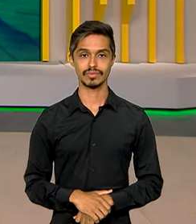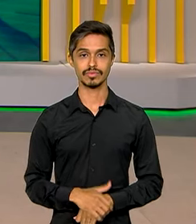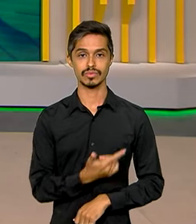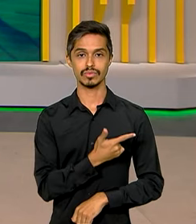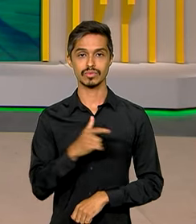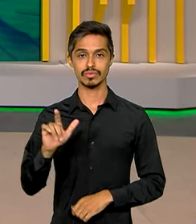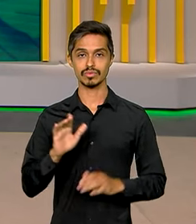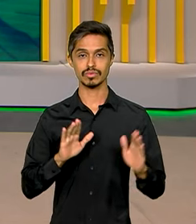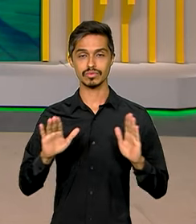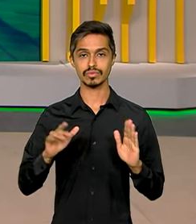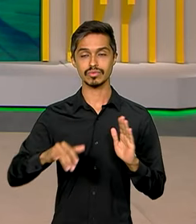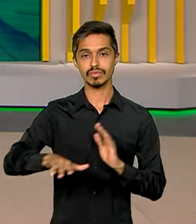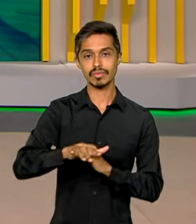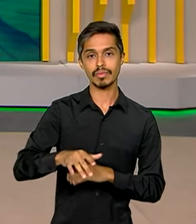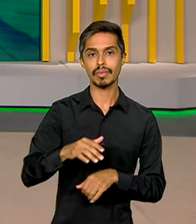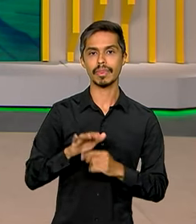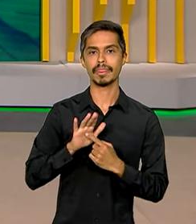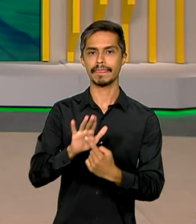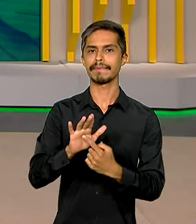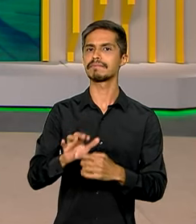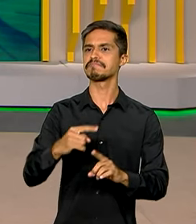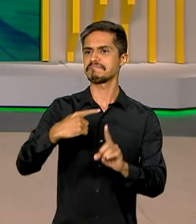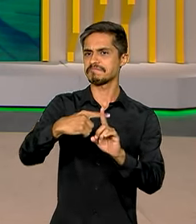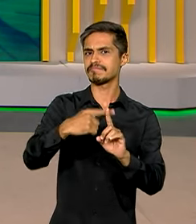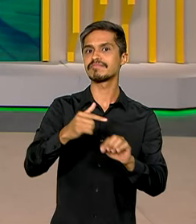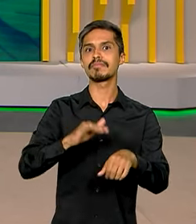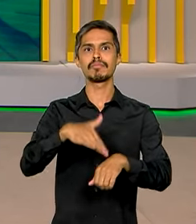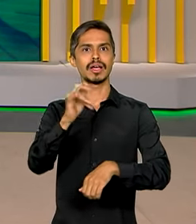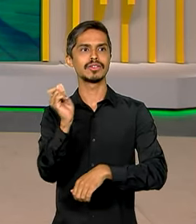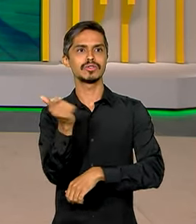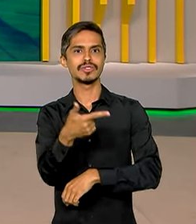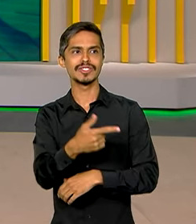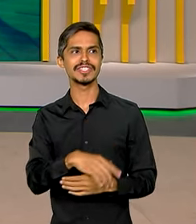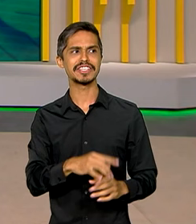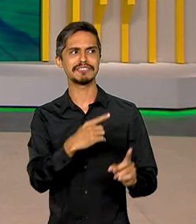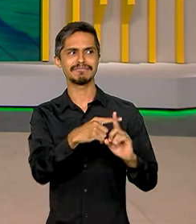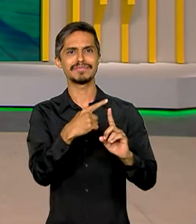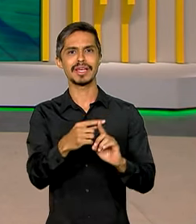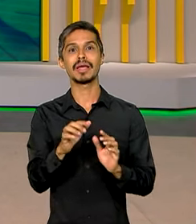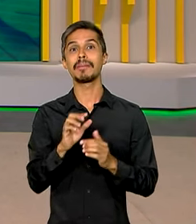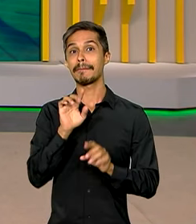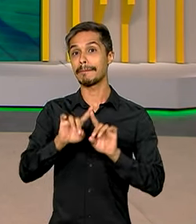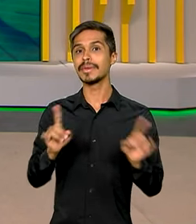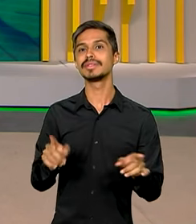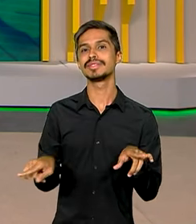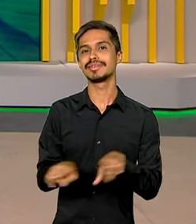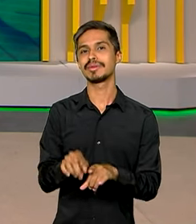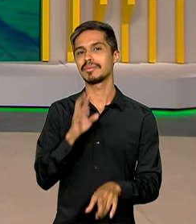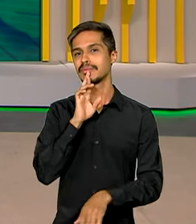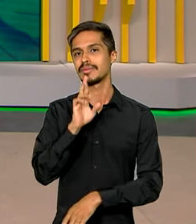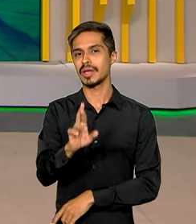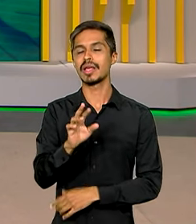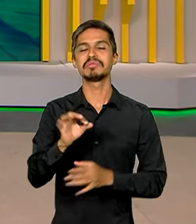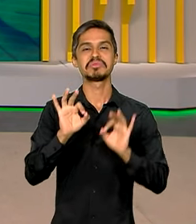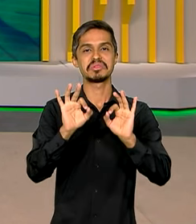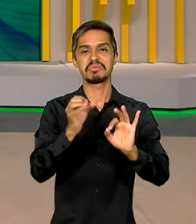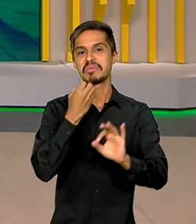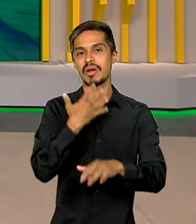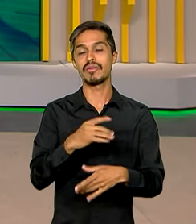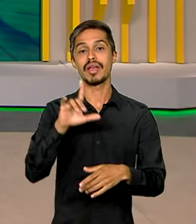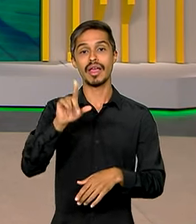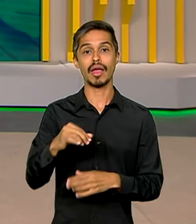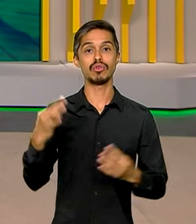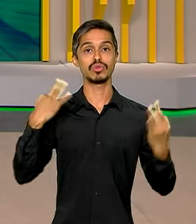E um outro setor que mostrou mais do que otimismo, mostrou resultados mesmo no ano passado, foi o do turismo